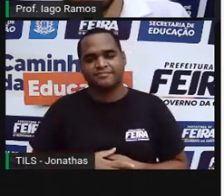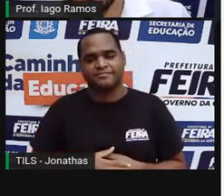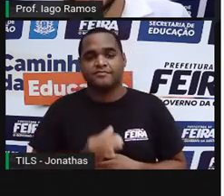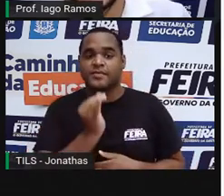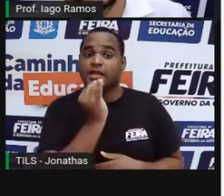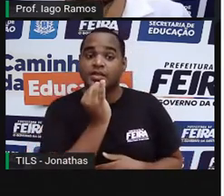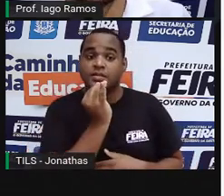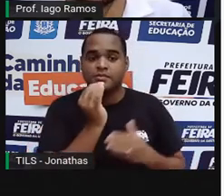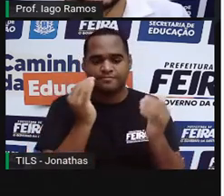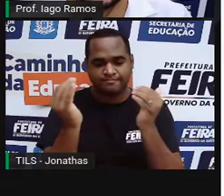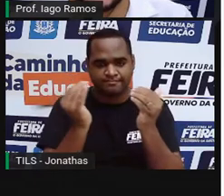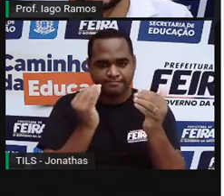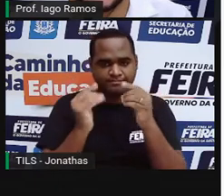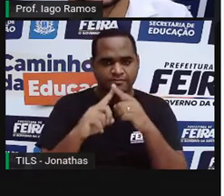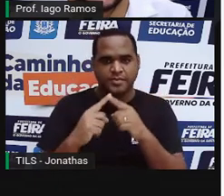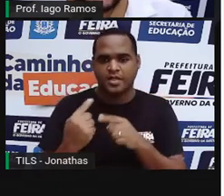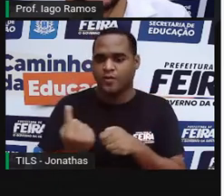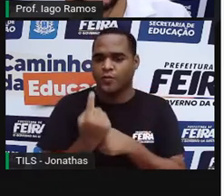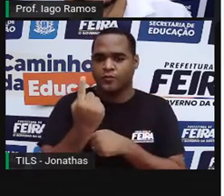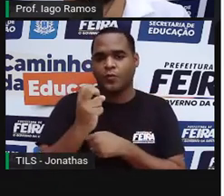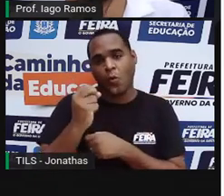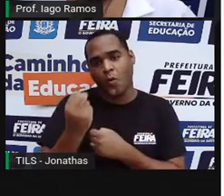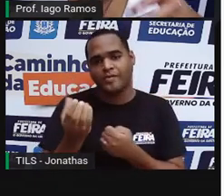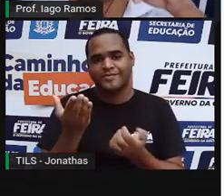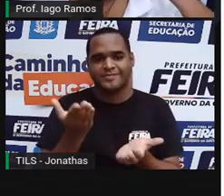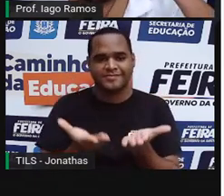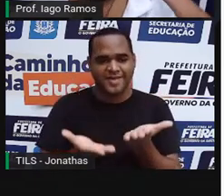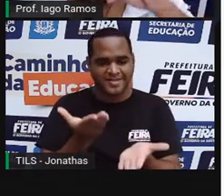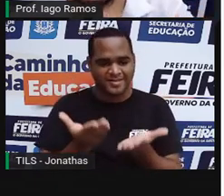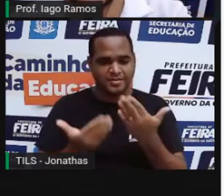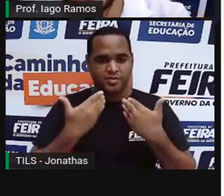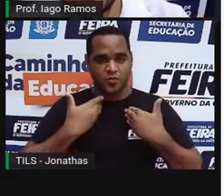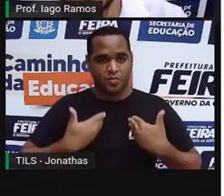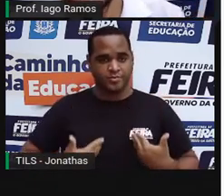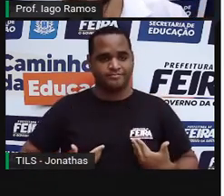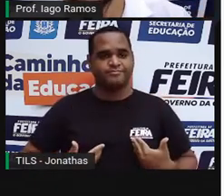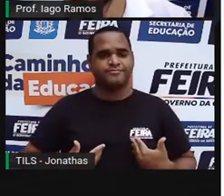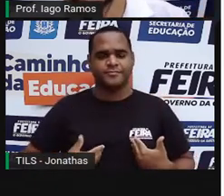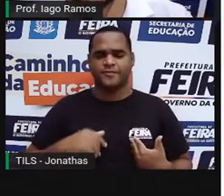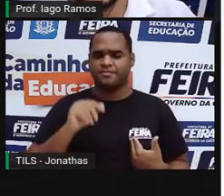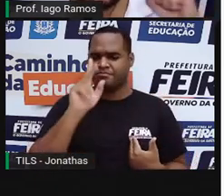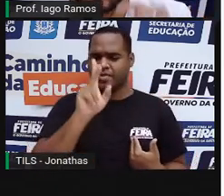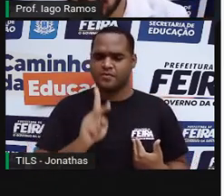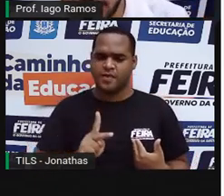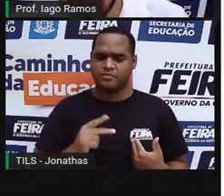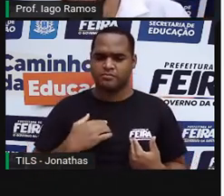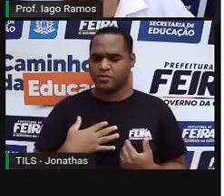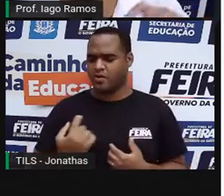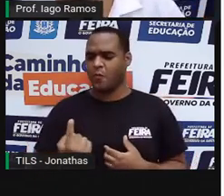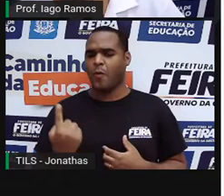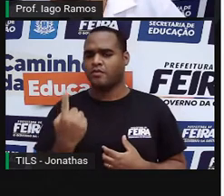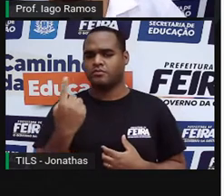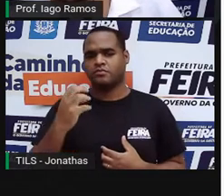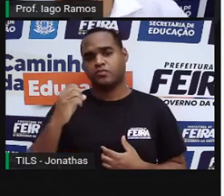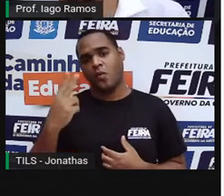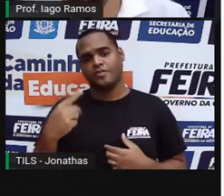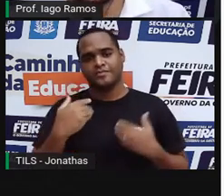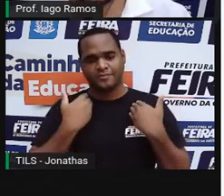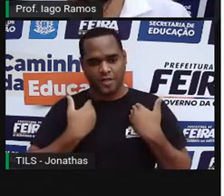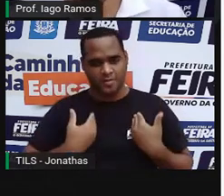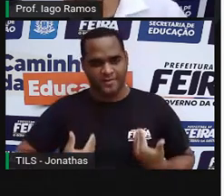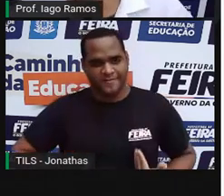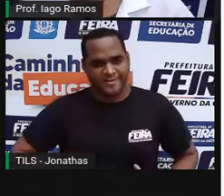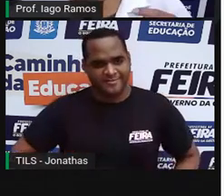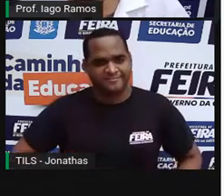exemplo, a altura e a massa corporal. E aí você pode pensar em você mesmo, na sua altura e na sua massa